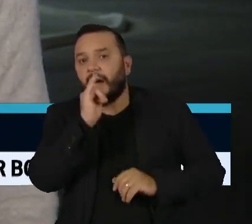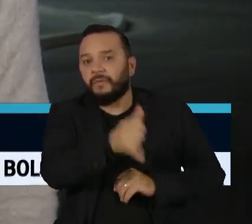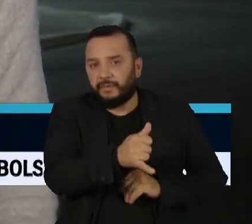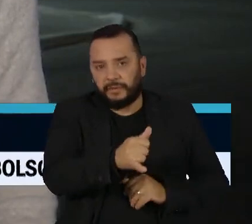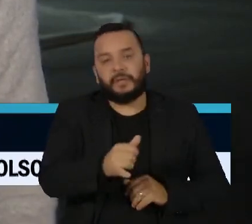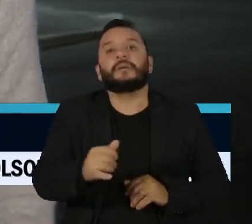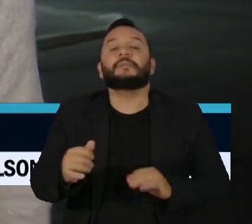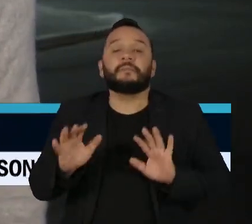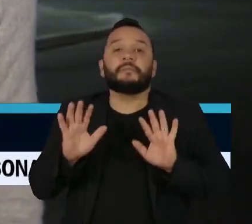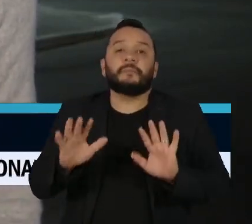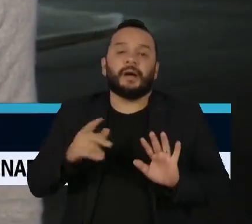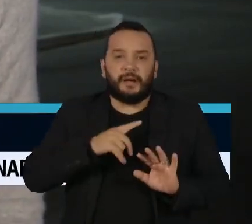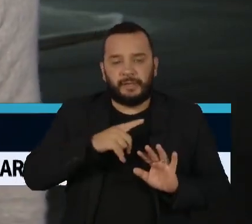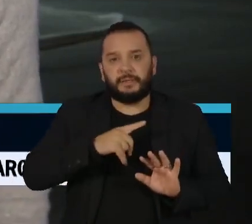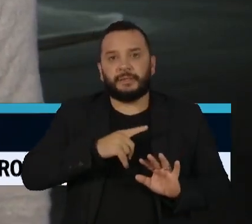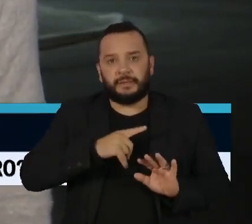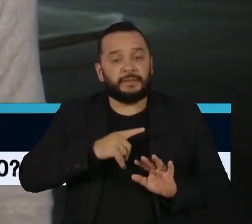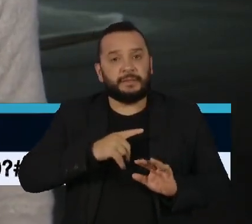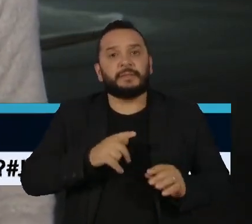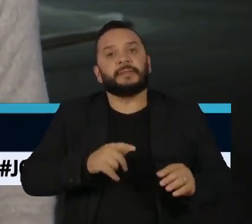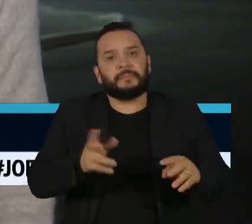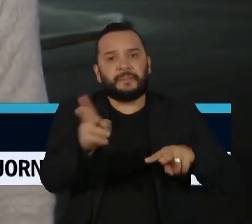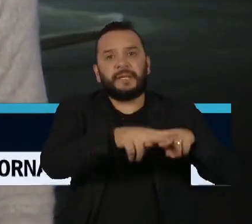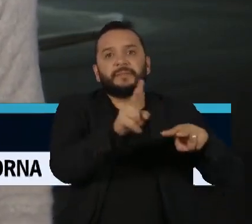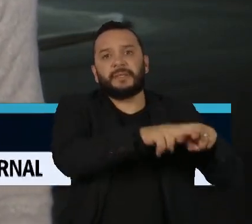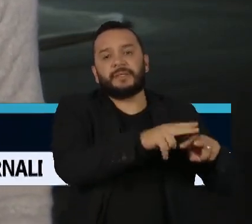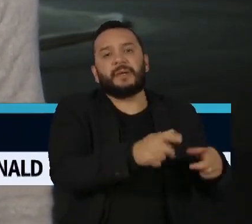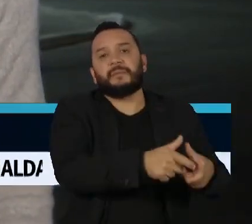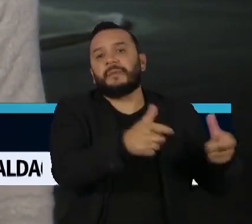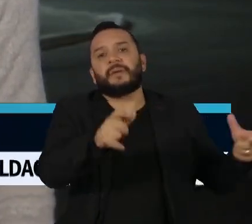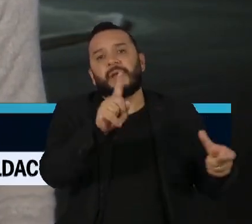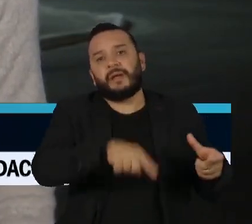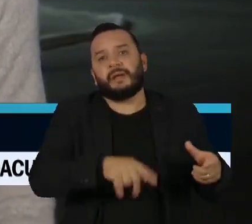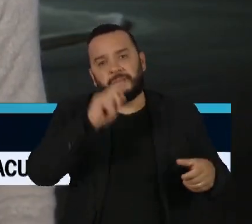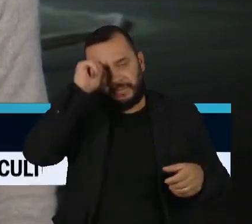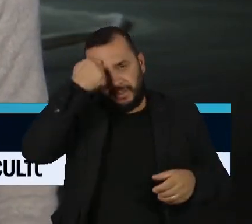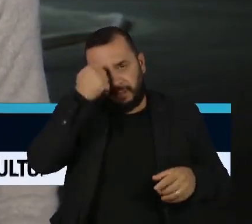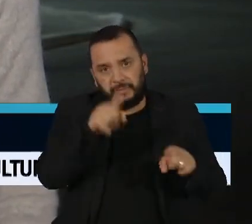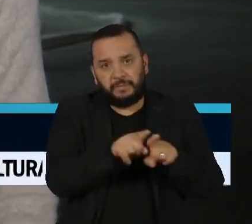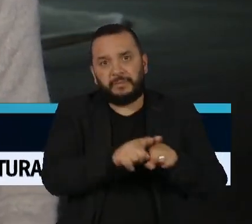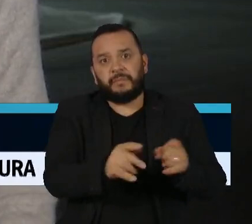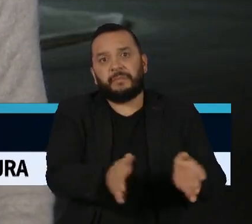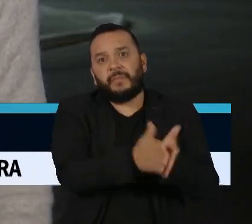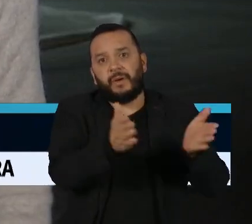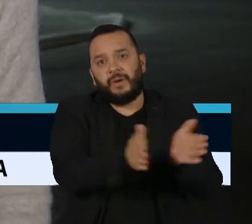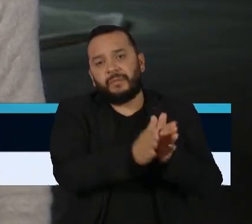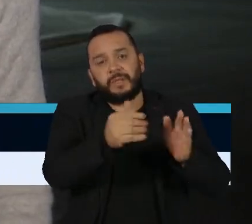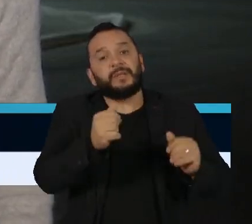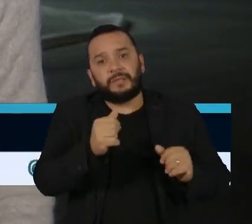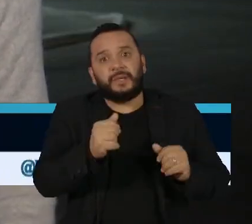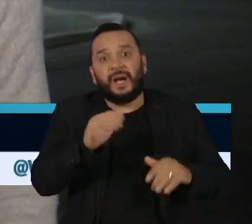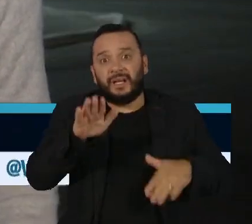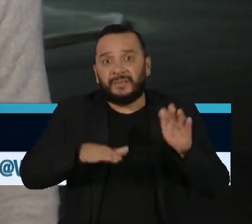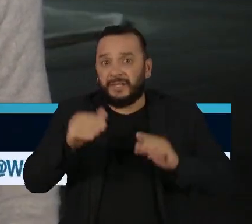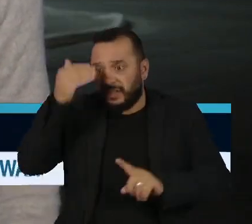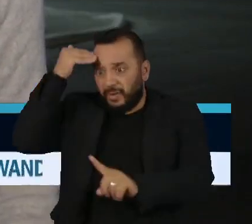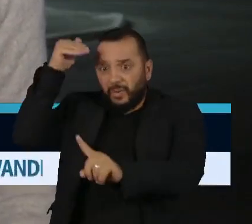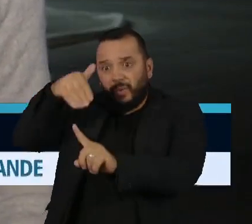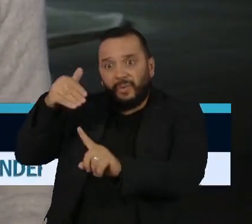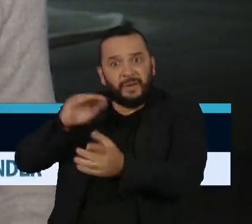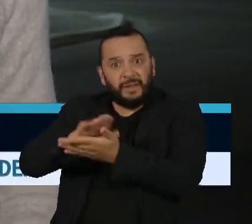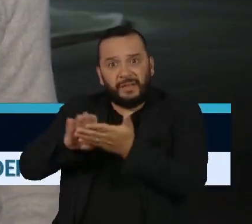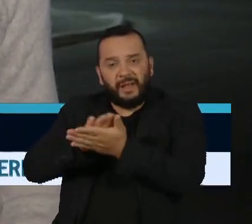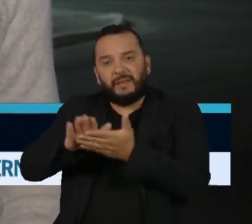majoritariamente por pretos e pobres, pessoas inocentes com essas características são colocadas no topo da